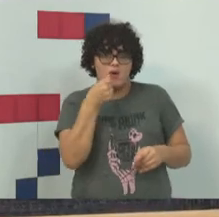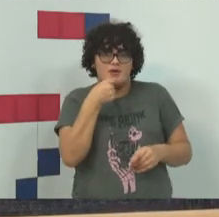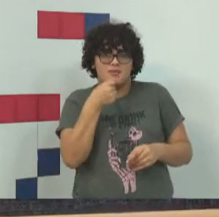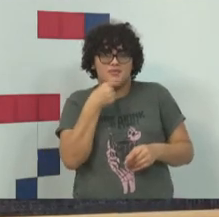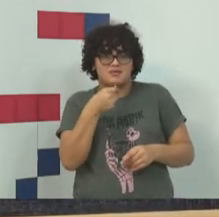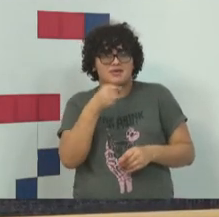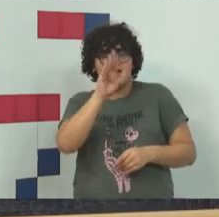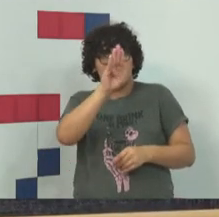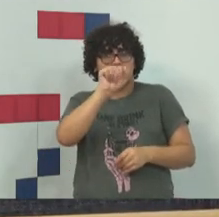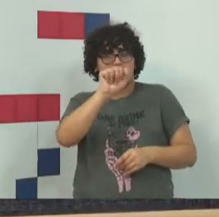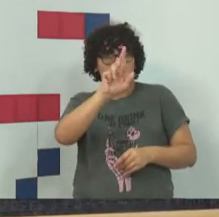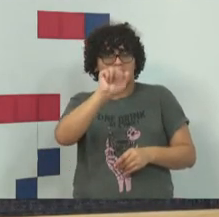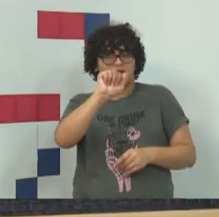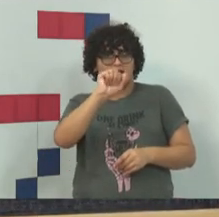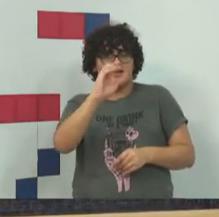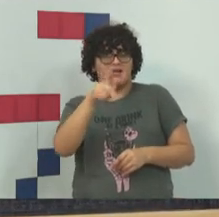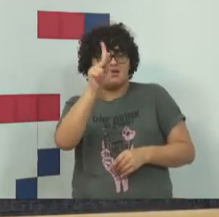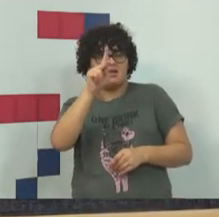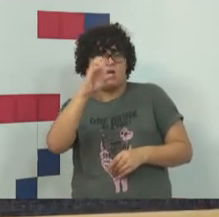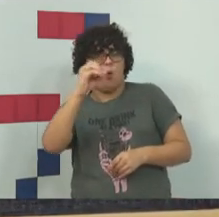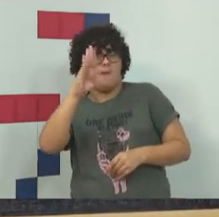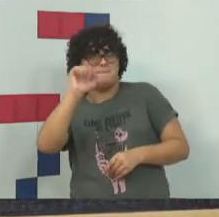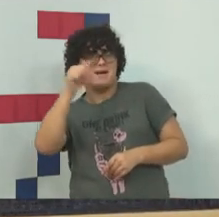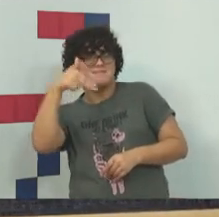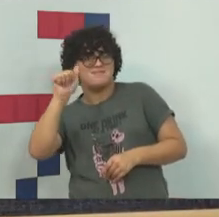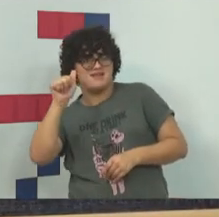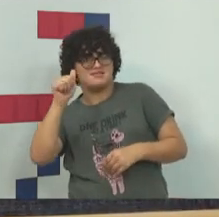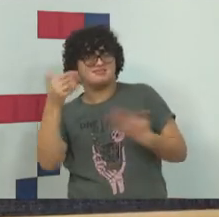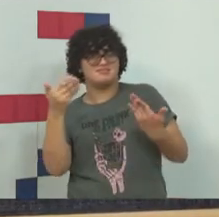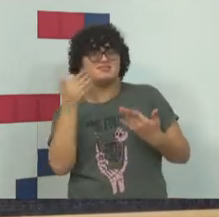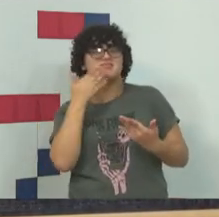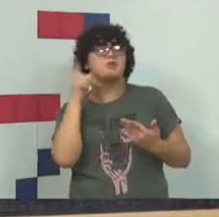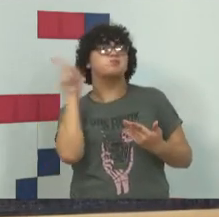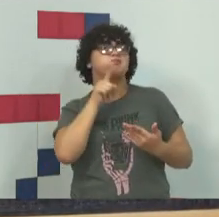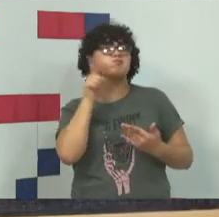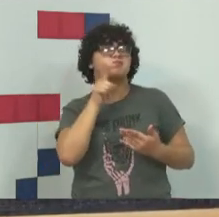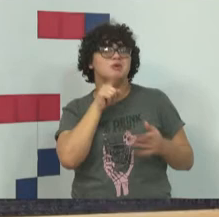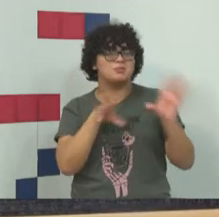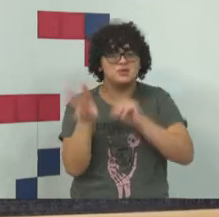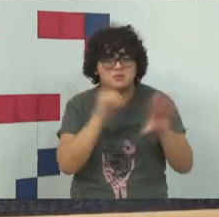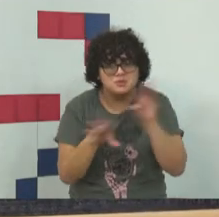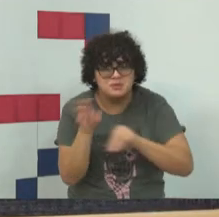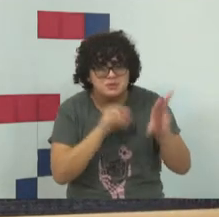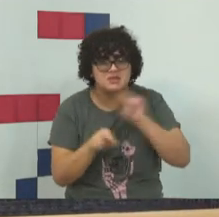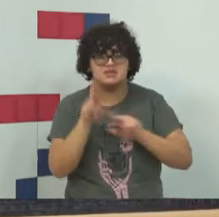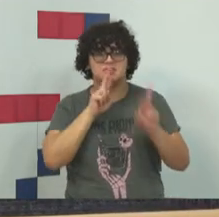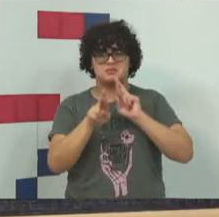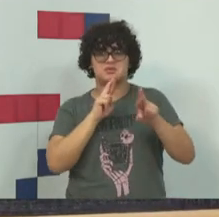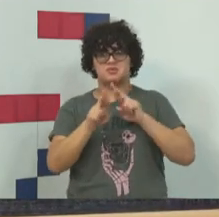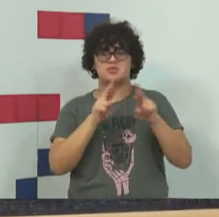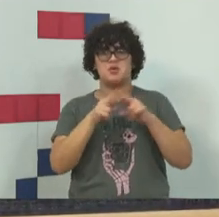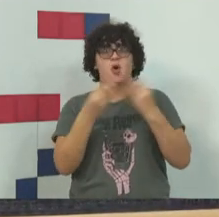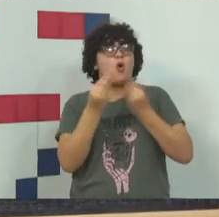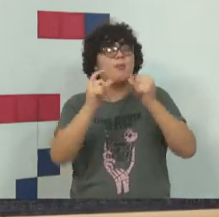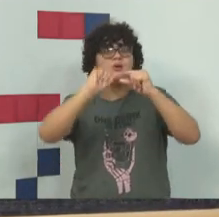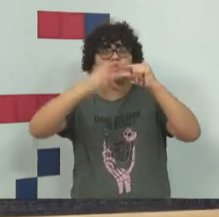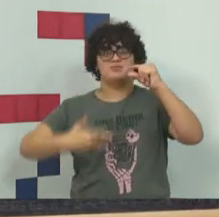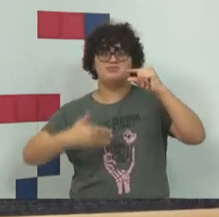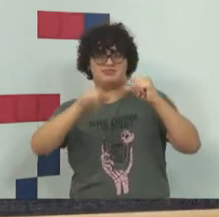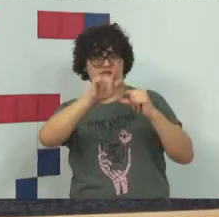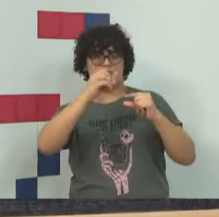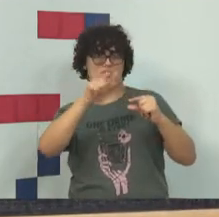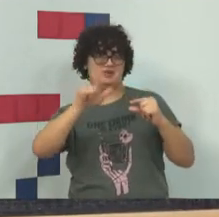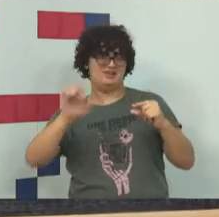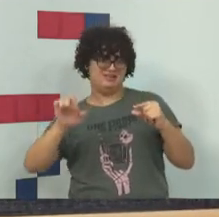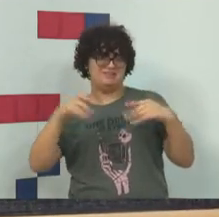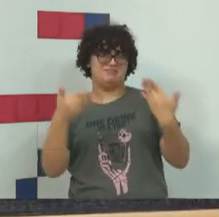naquela época, o aconteceu? Um movimento para manipulação de resultado de indexador, como o Google, por exemplo. Então,